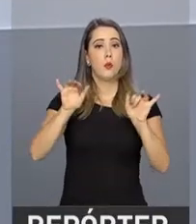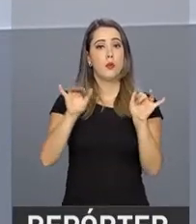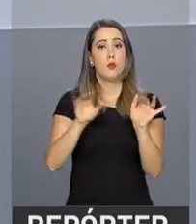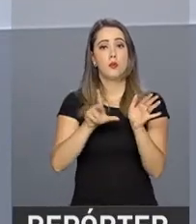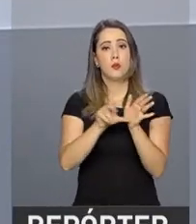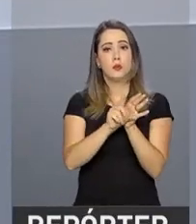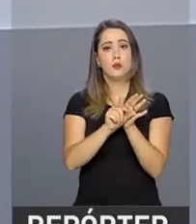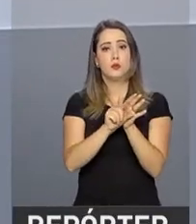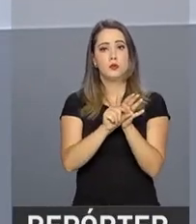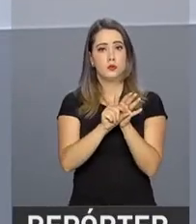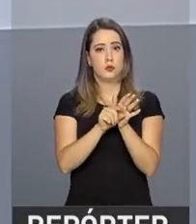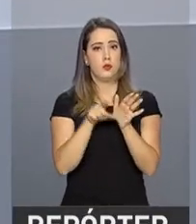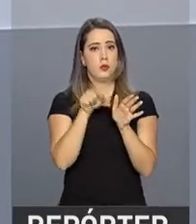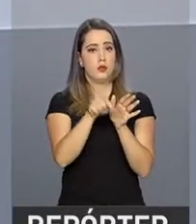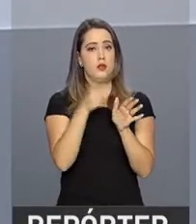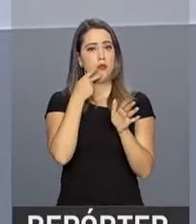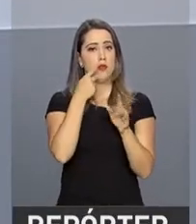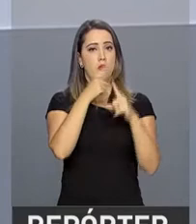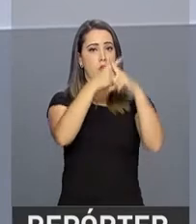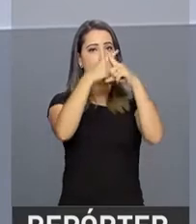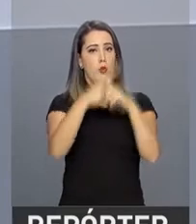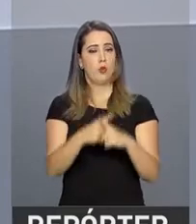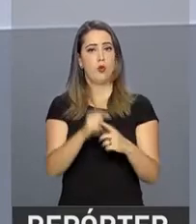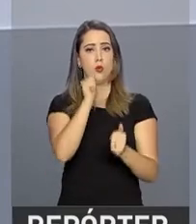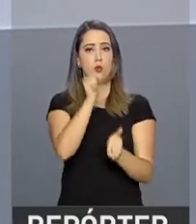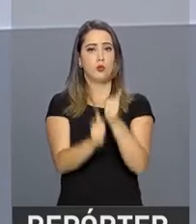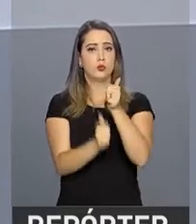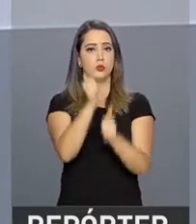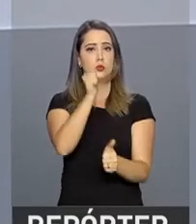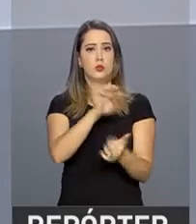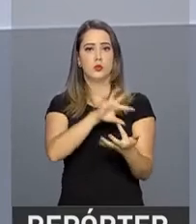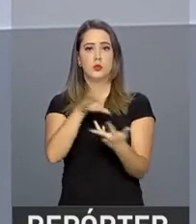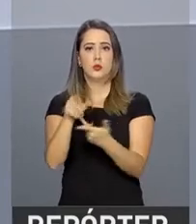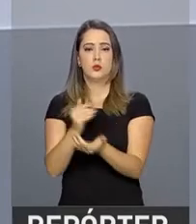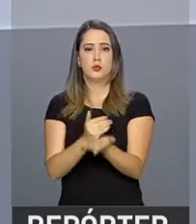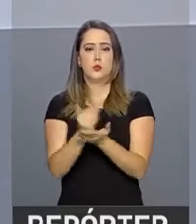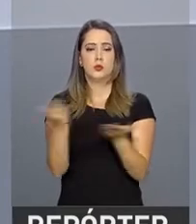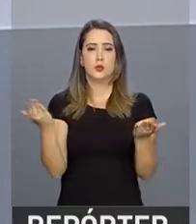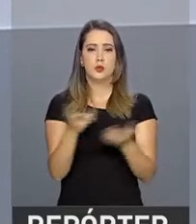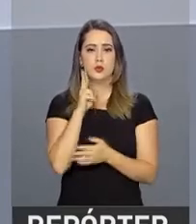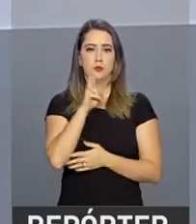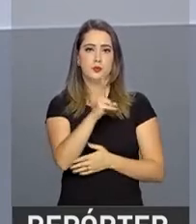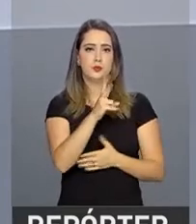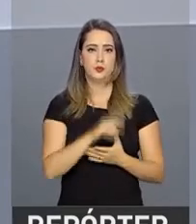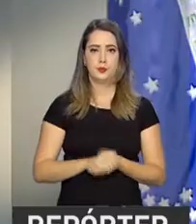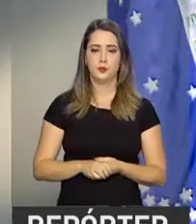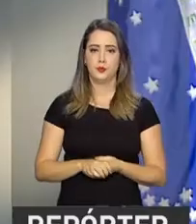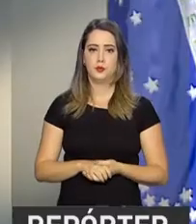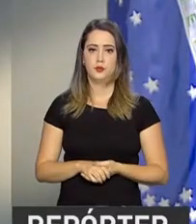agora há pouco uma mensagem nas redes sociais sobre a Copa do Mundo que começou hoje. Vamos acompanhar.